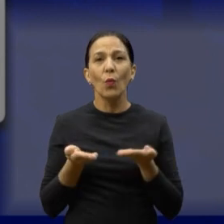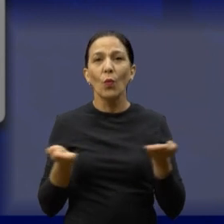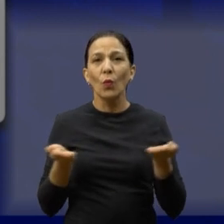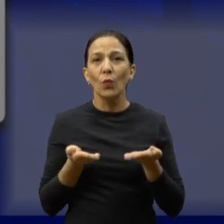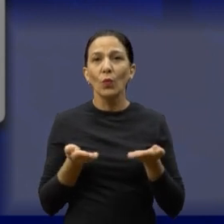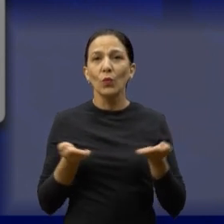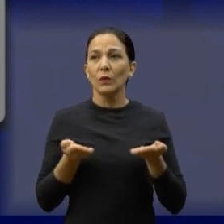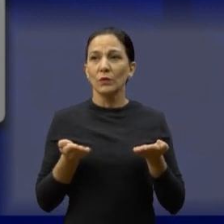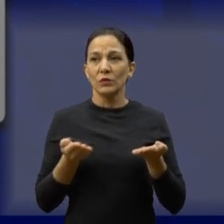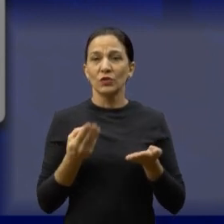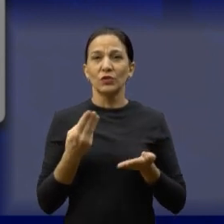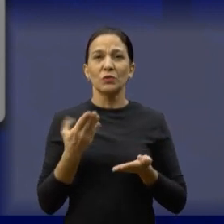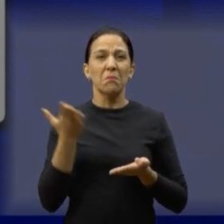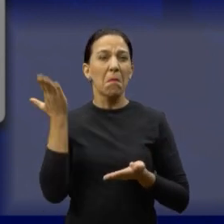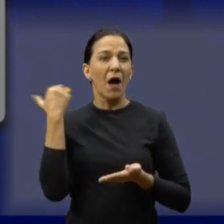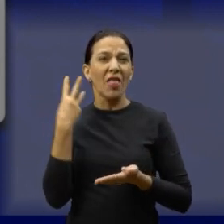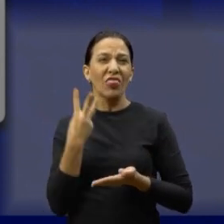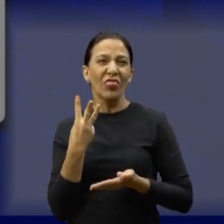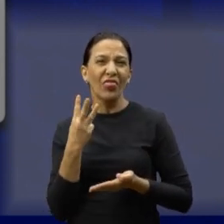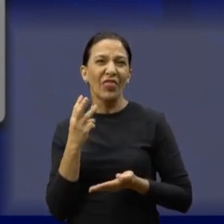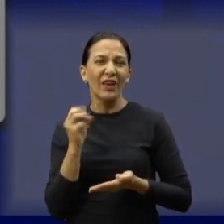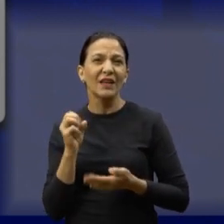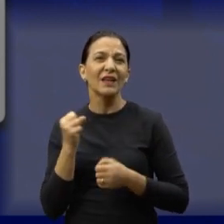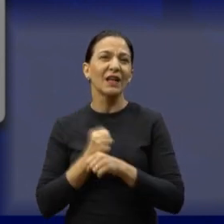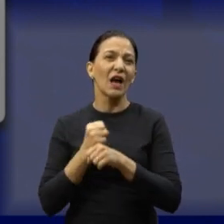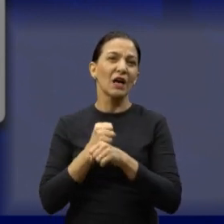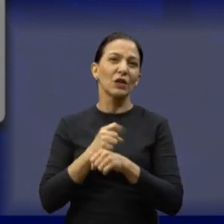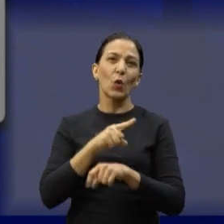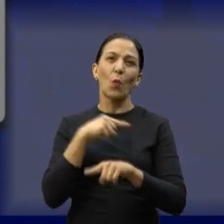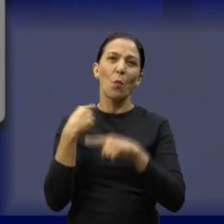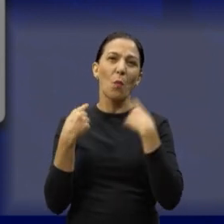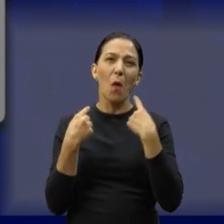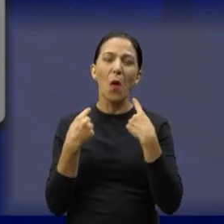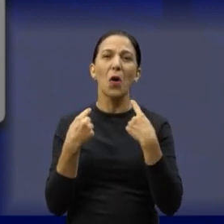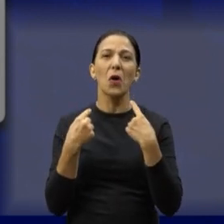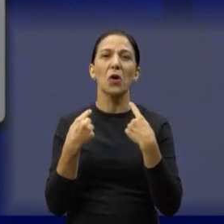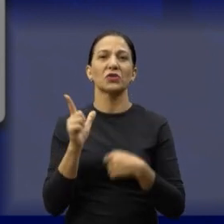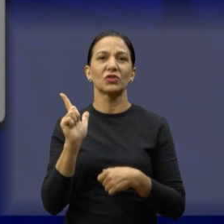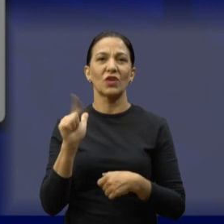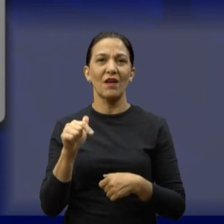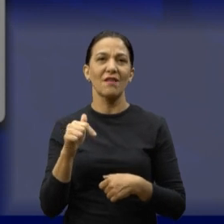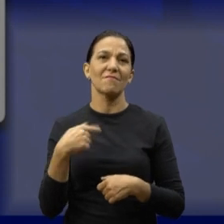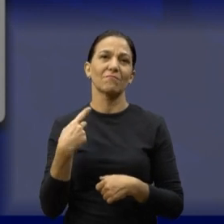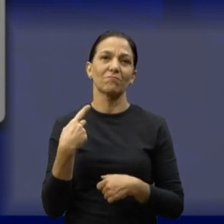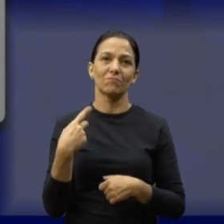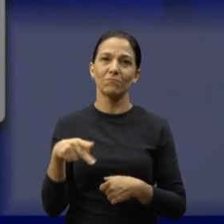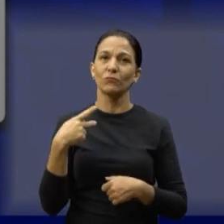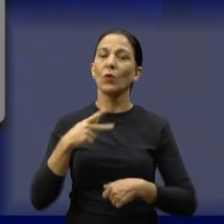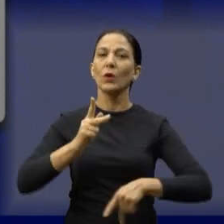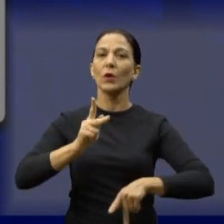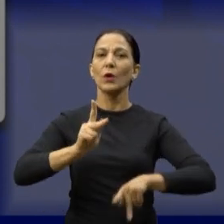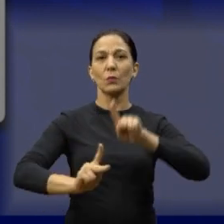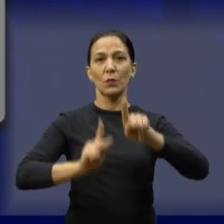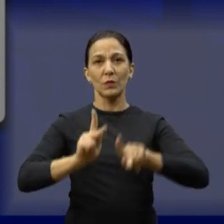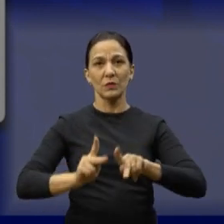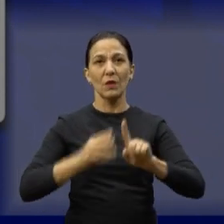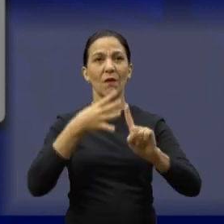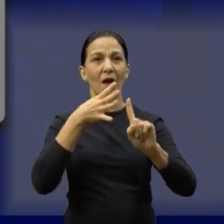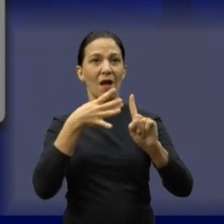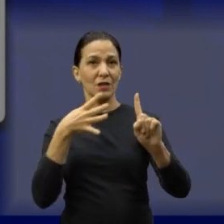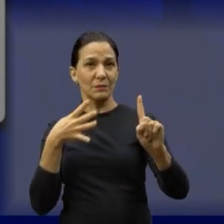isso há mais de 30 anos, a gente ainda tem essas mortes trágicas. A população LGBT